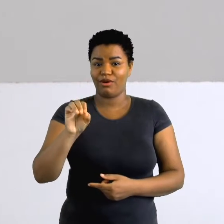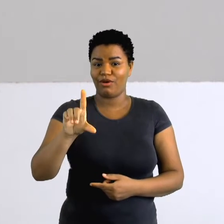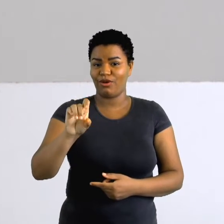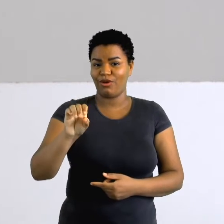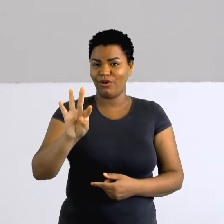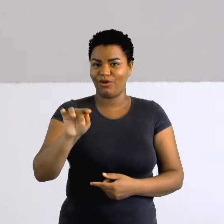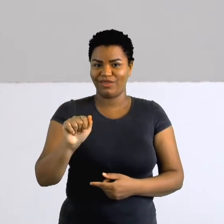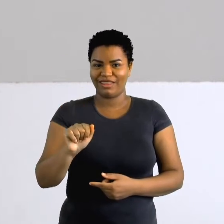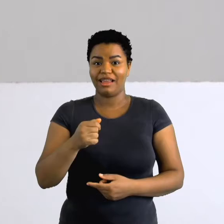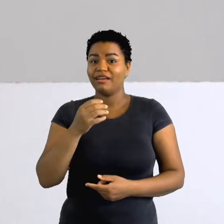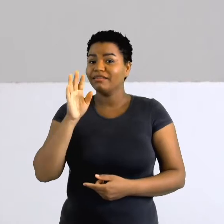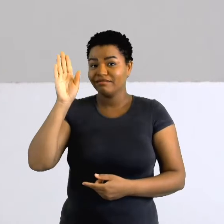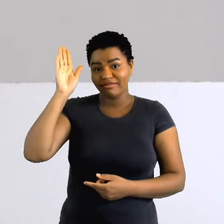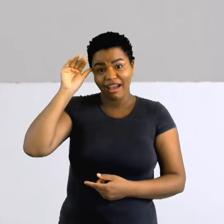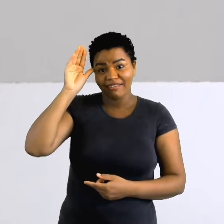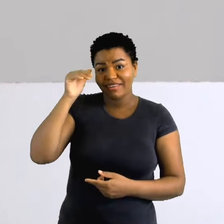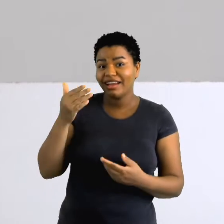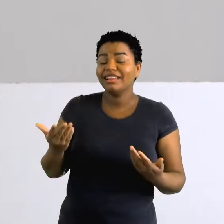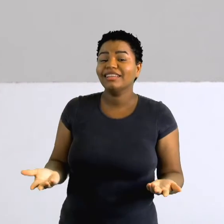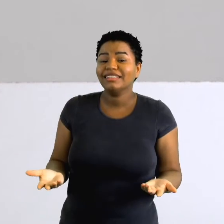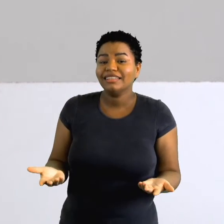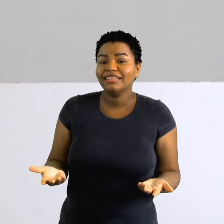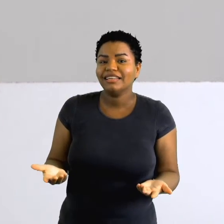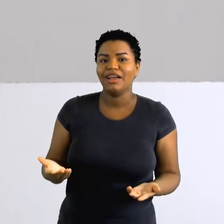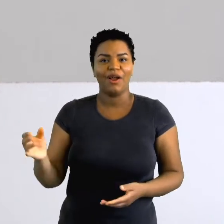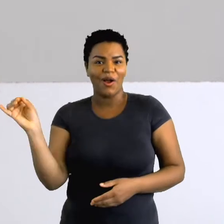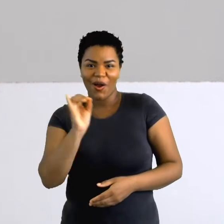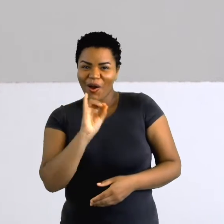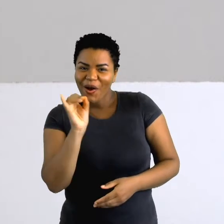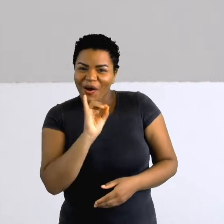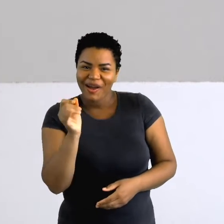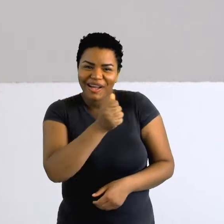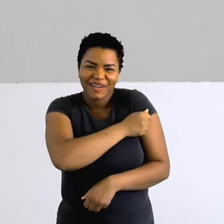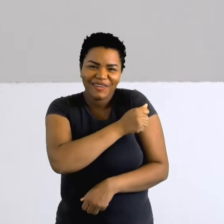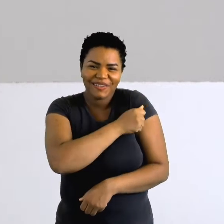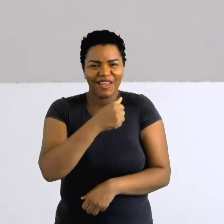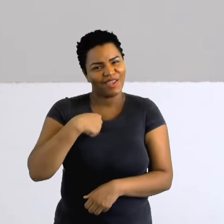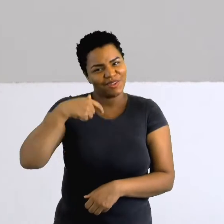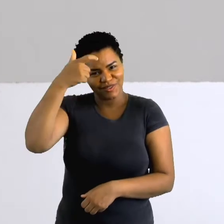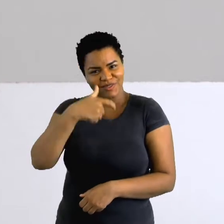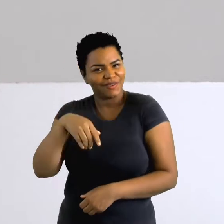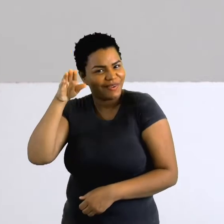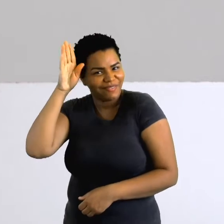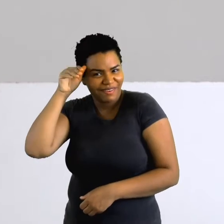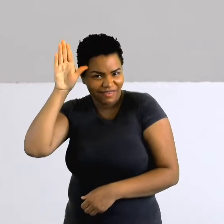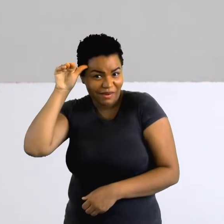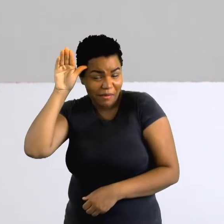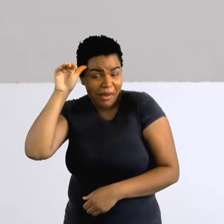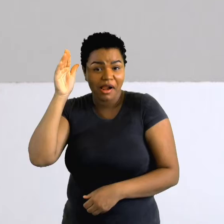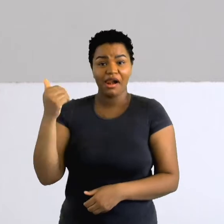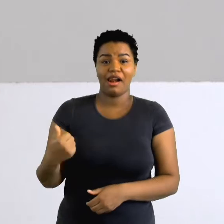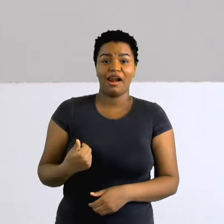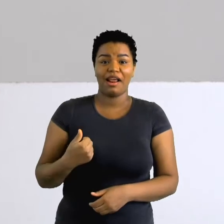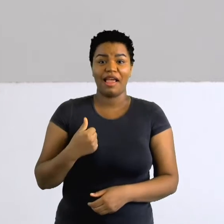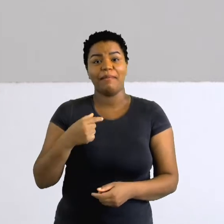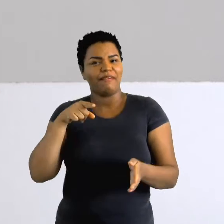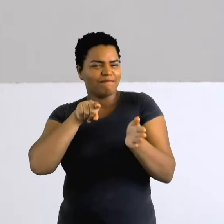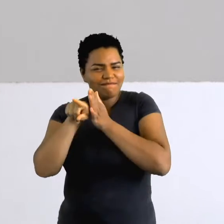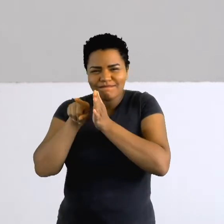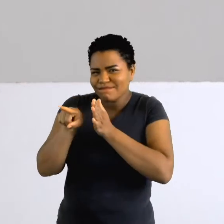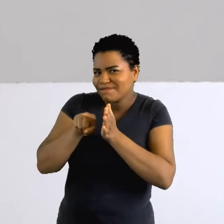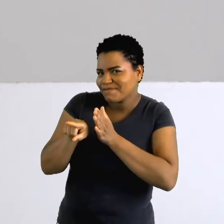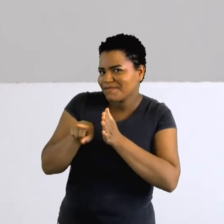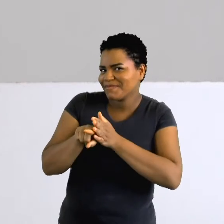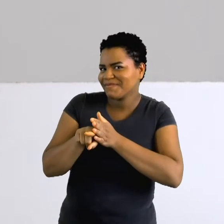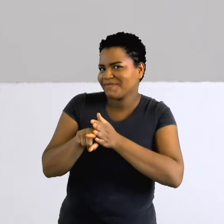alunos, tudo bem com vocês? Eu sou a Fava de Belota e estarei aqui com a prof. para fazer as perguntinhas. Sendo